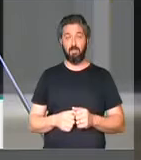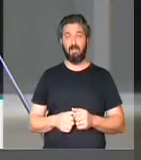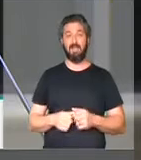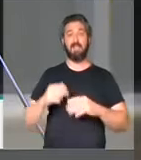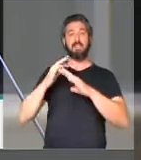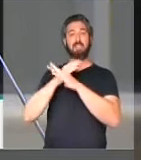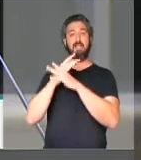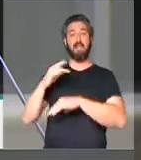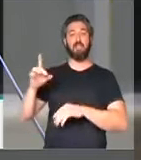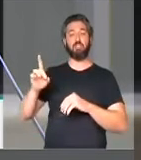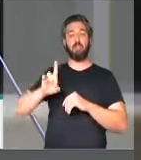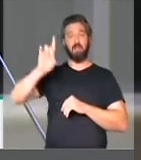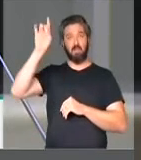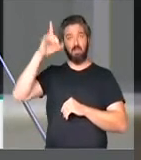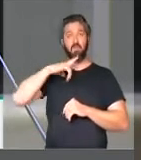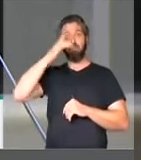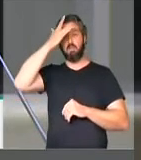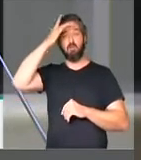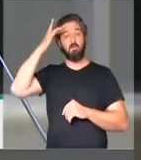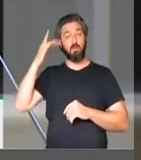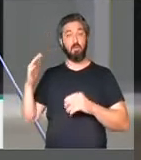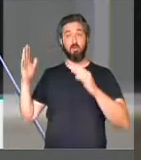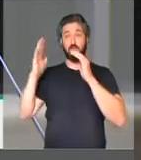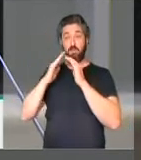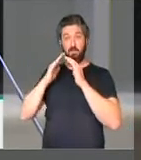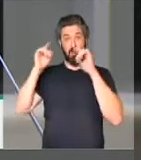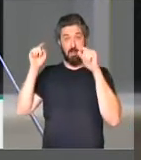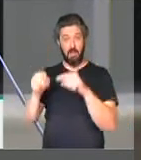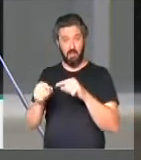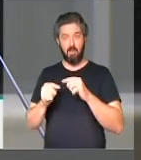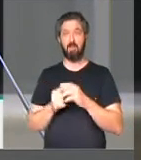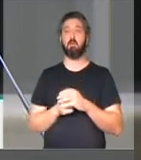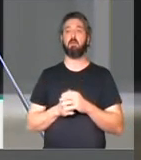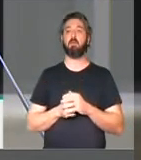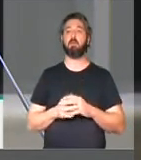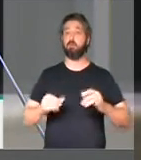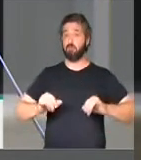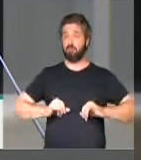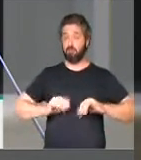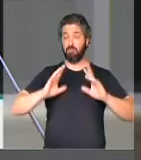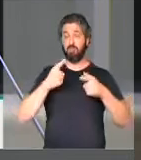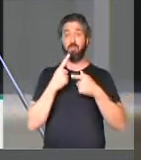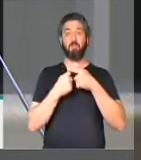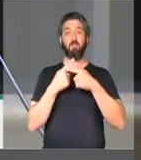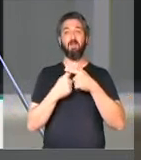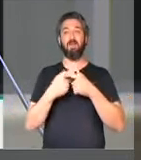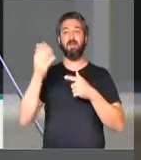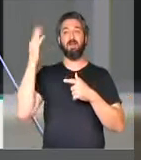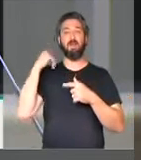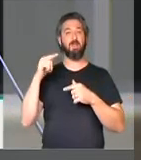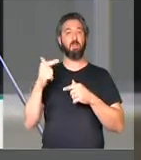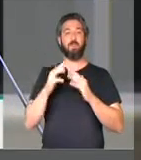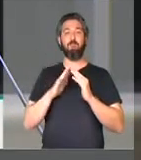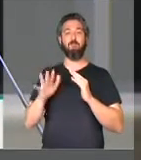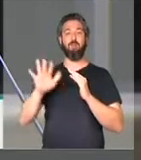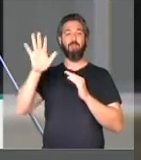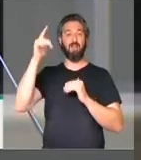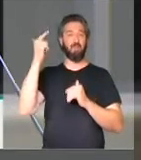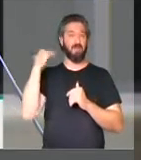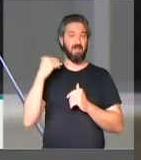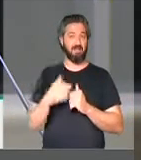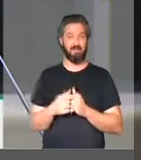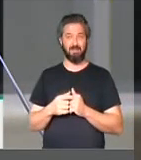tem moradores e moradoras que já sofrem porque não existia a cidade de Deus.